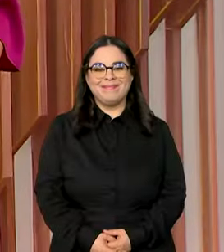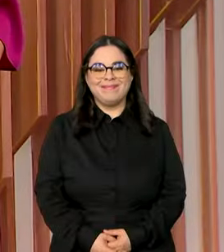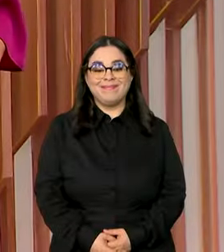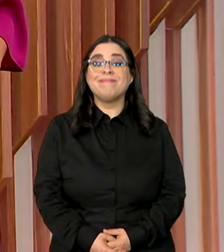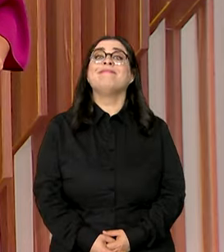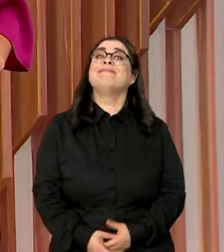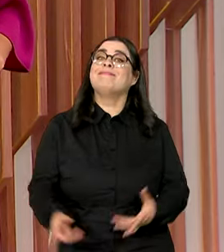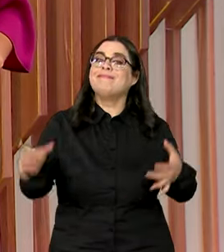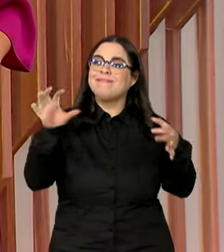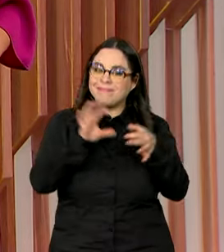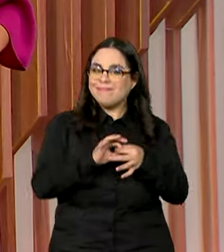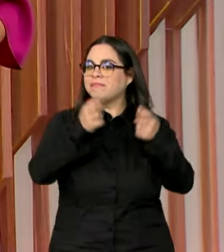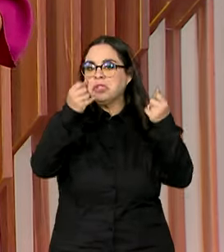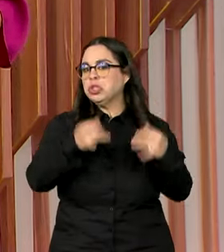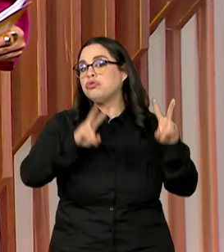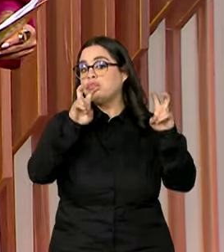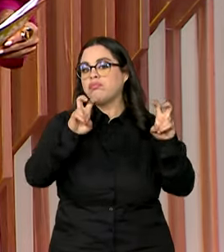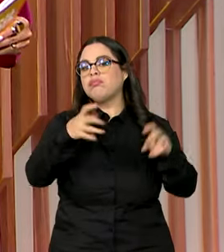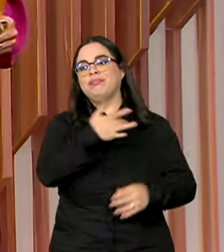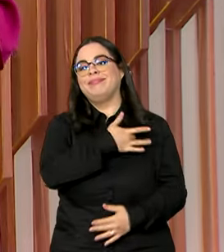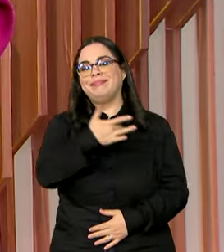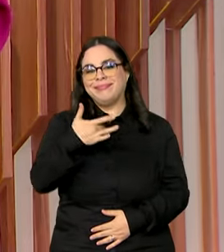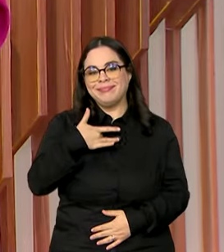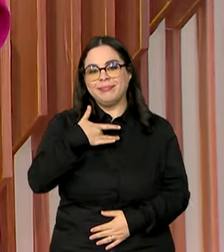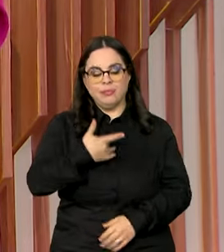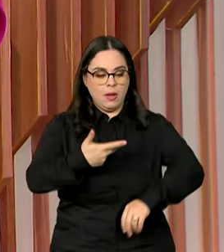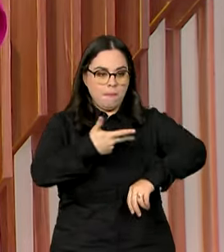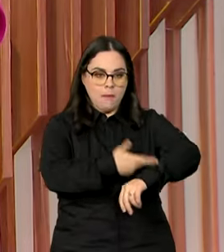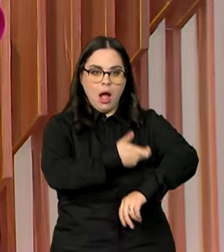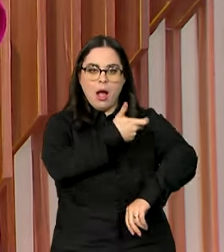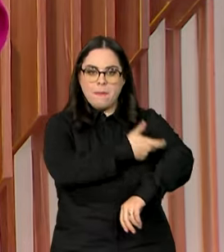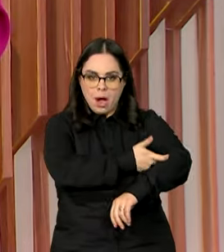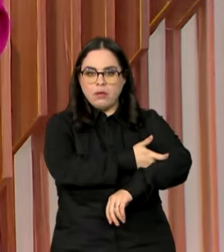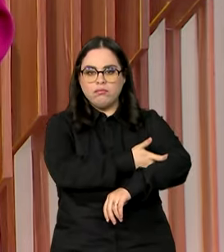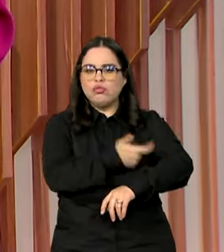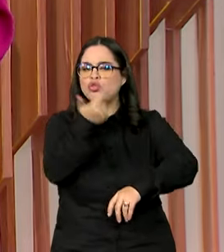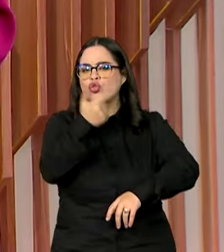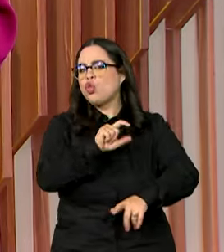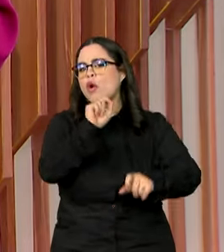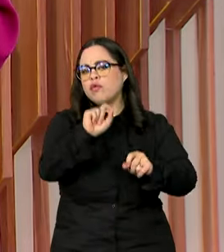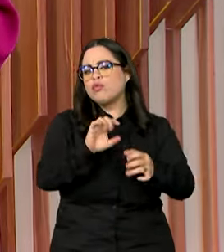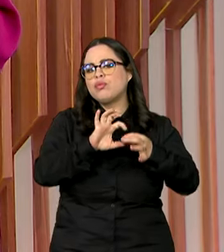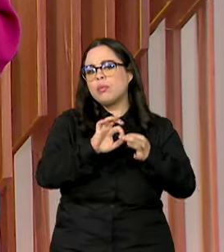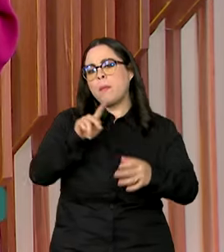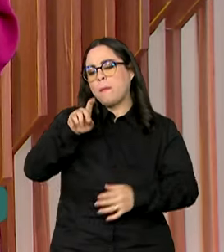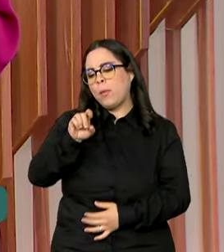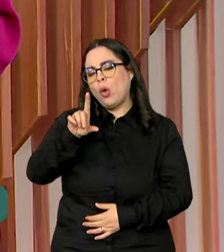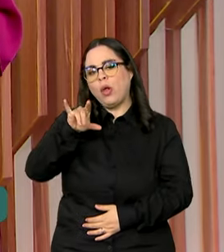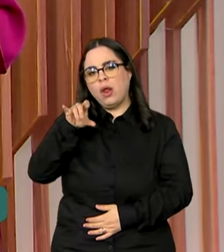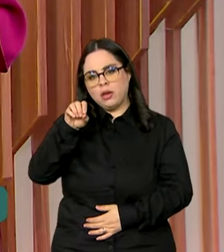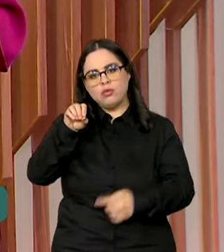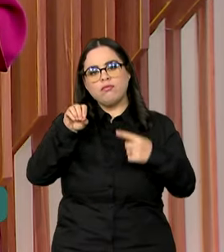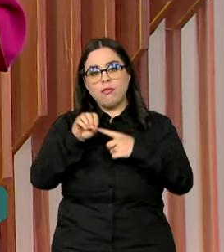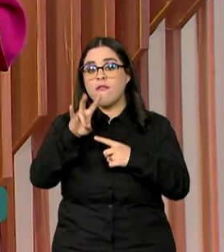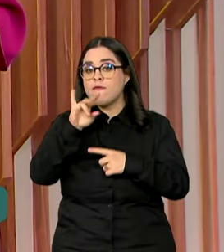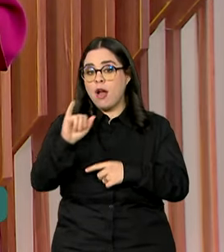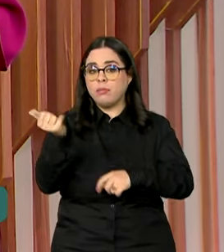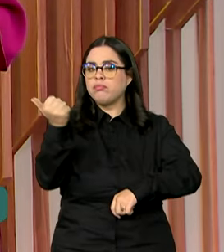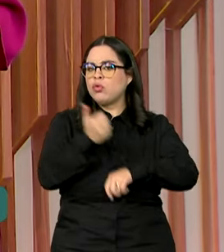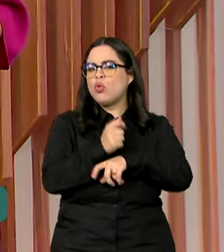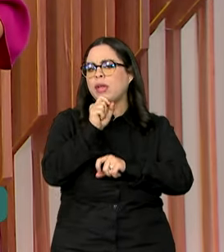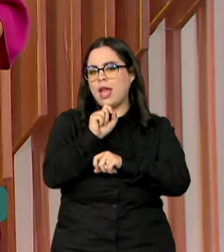Estamos de volta e vamos falar de saúde. As duas doses de reforço da vacina da poliomielite vão ser